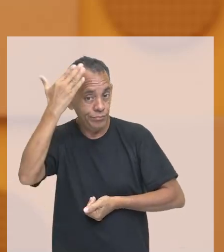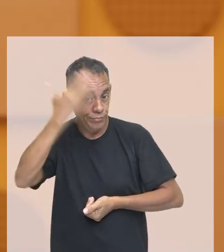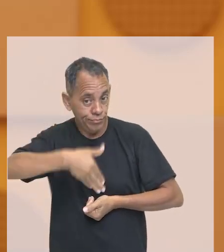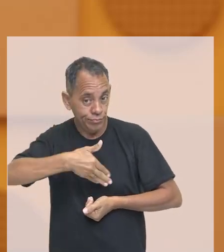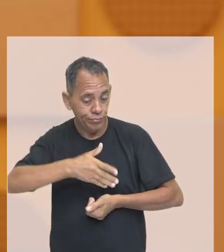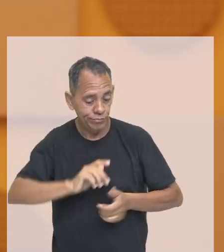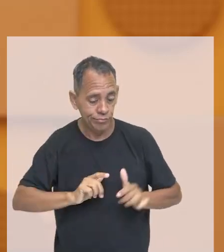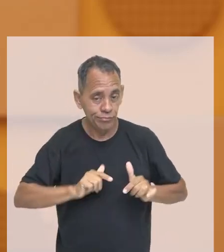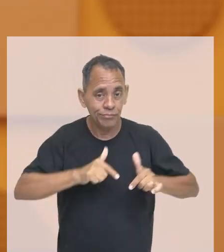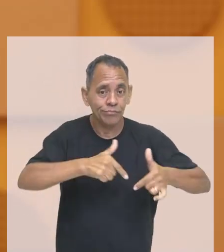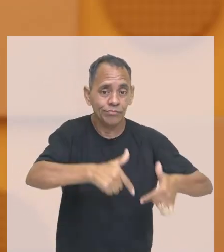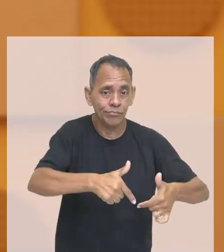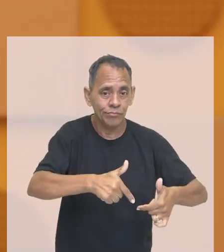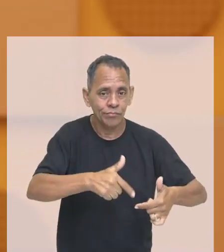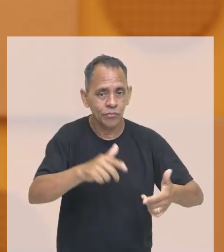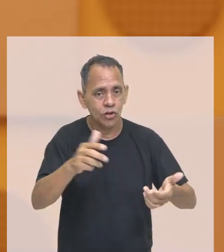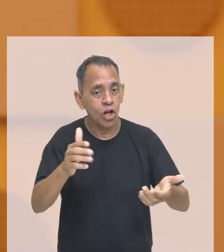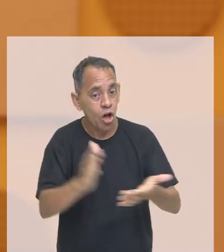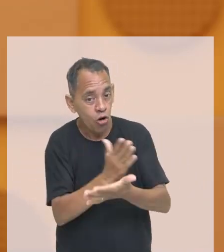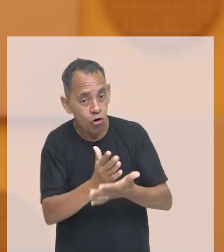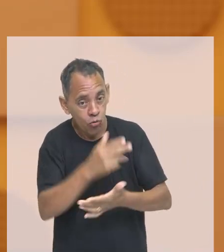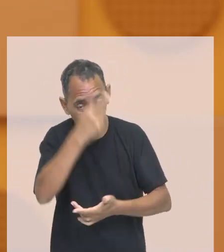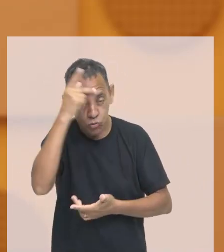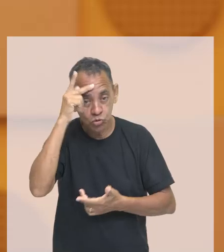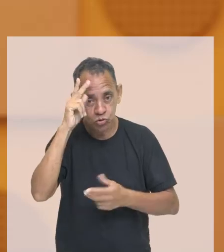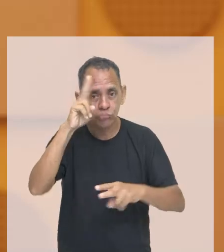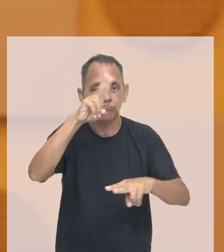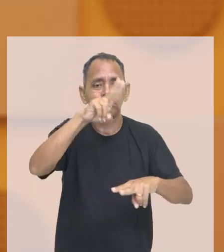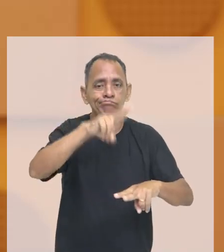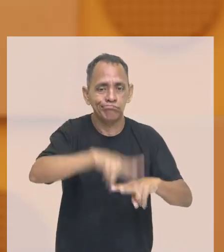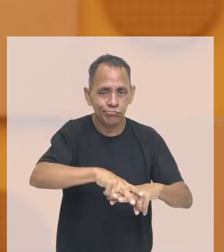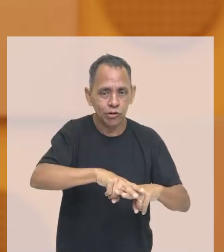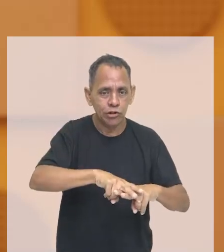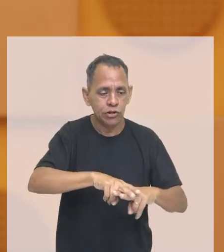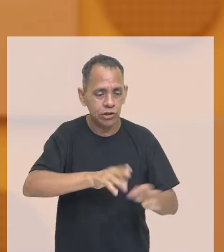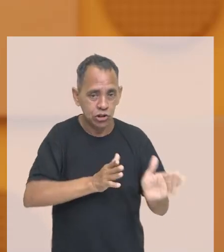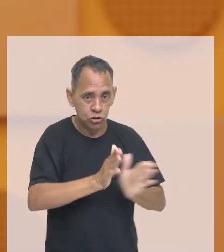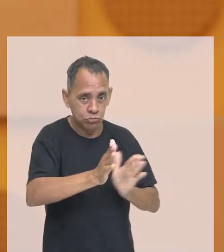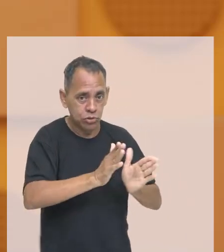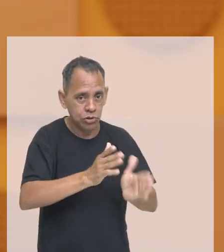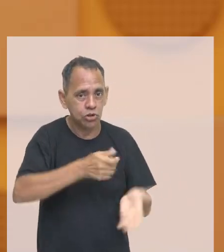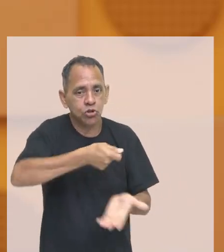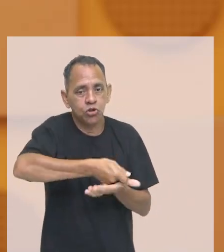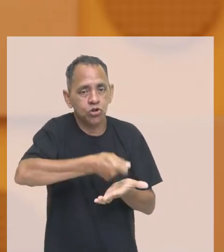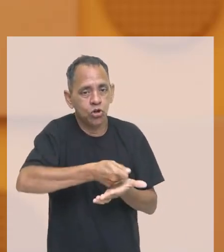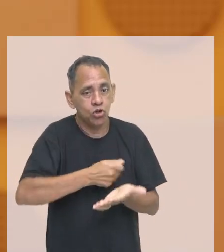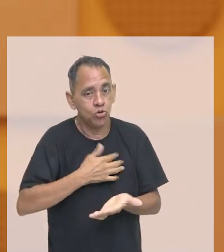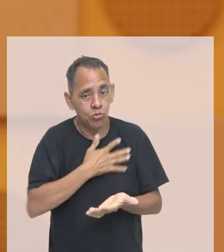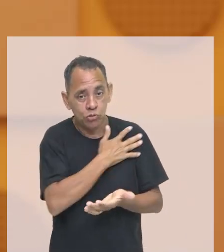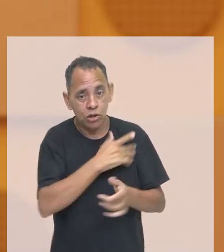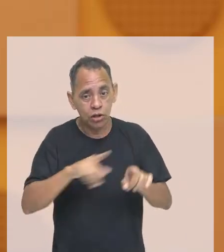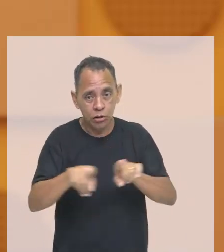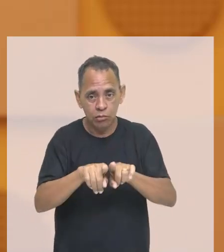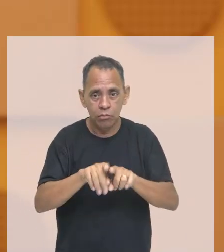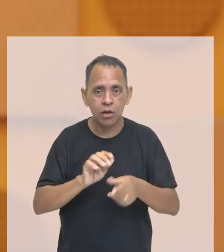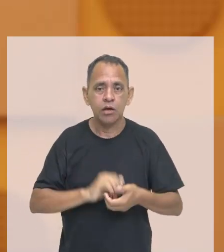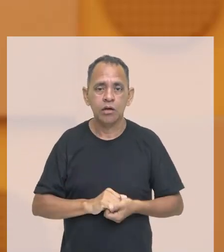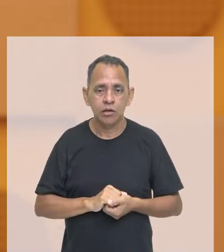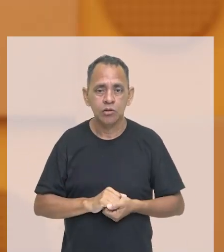ditadura militar tiveram sequer o seu corpo encontrado, ficando ainda hoje para a estatística de